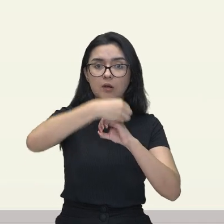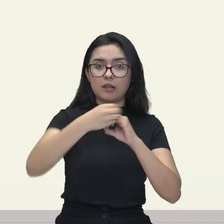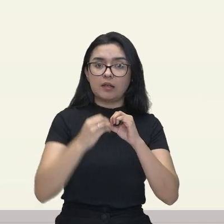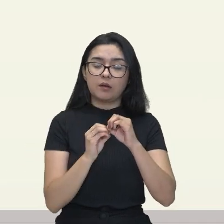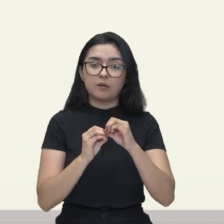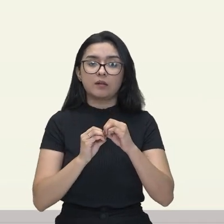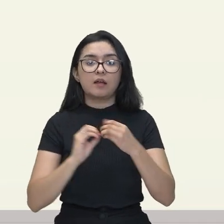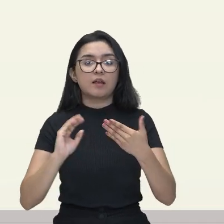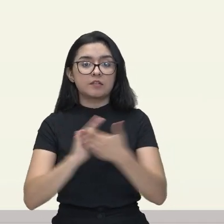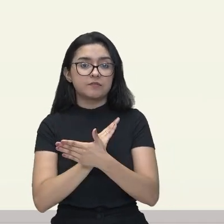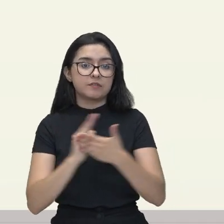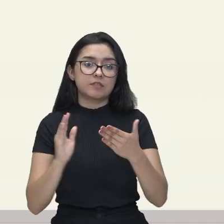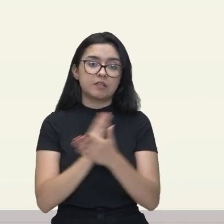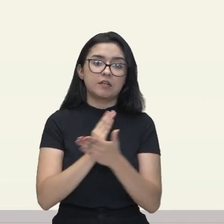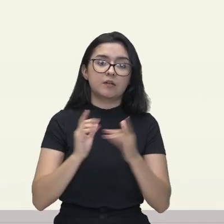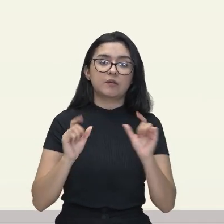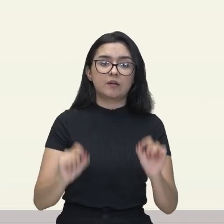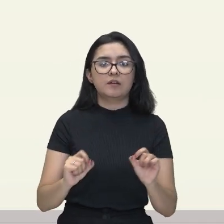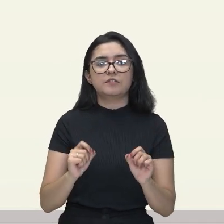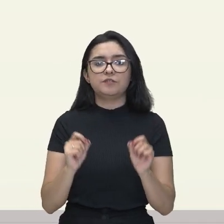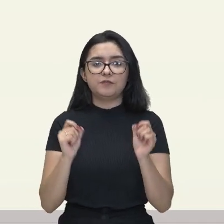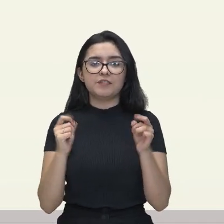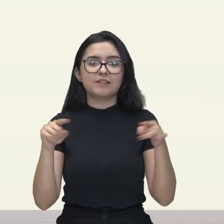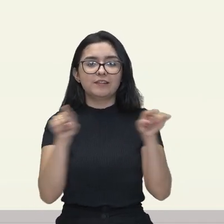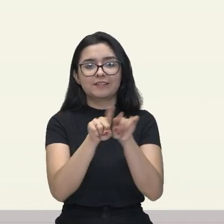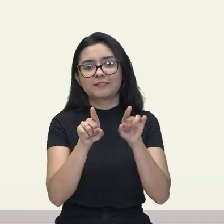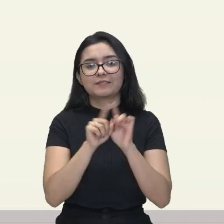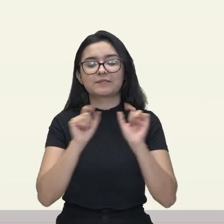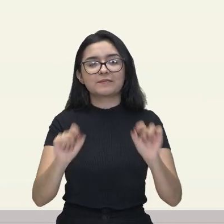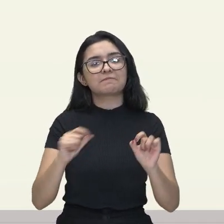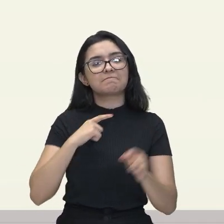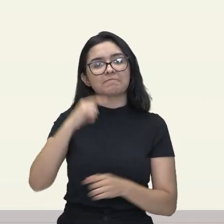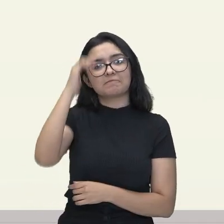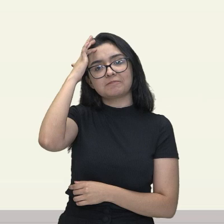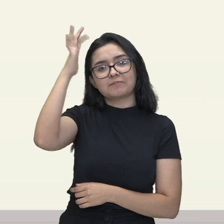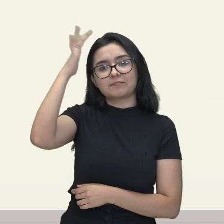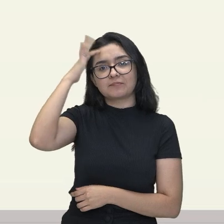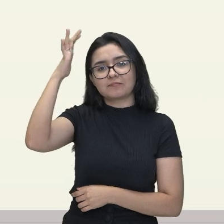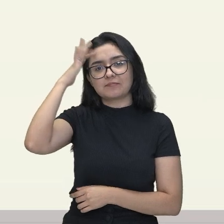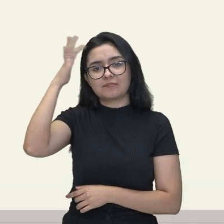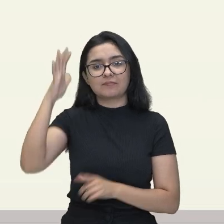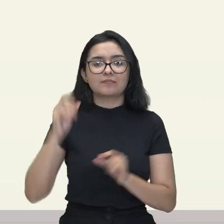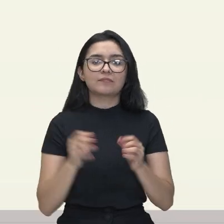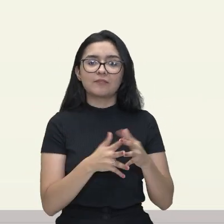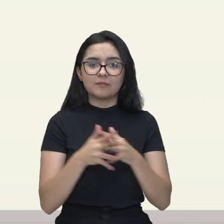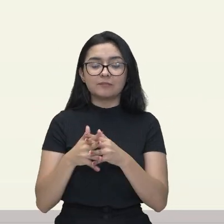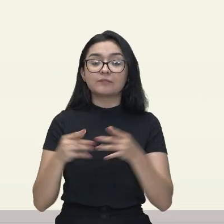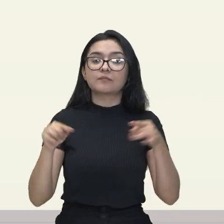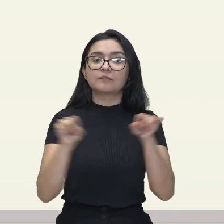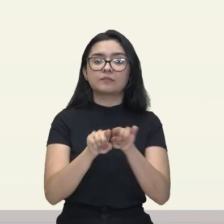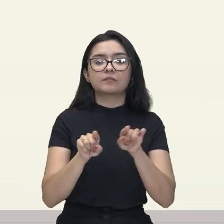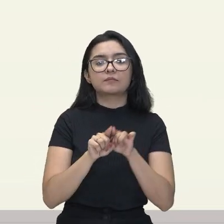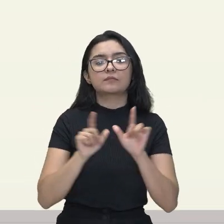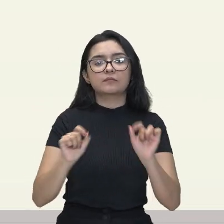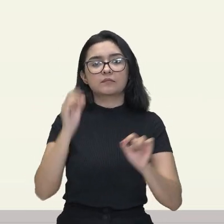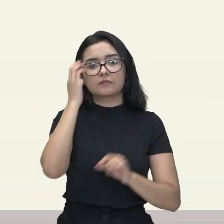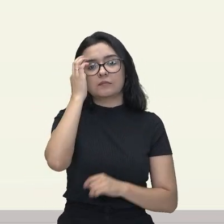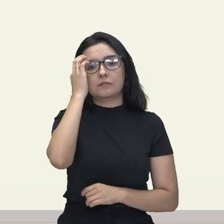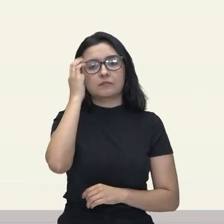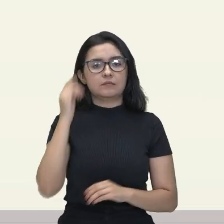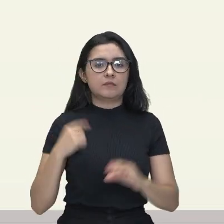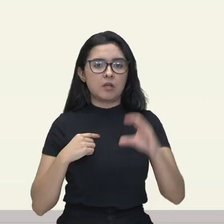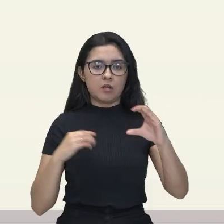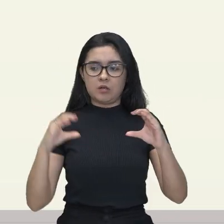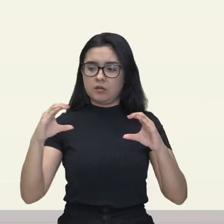né? Às vezes ela é complexa, a gente faz esse plano imaginário, que é traçar uma linha, uma linha horizontal, né?